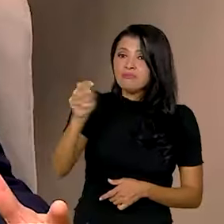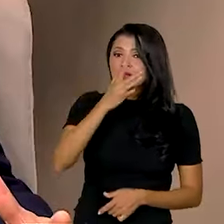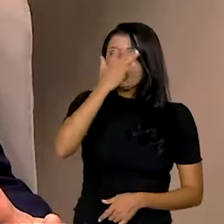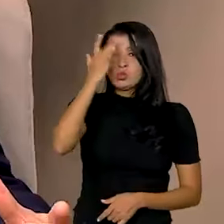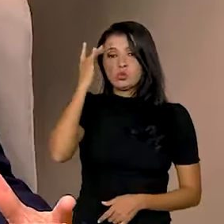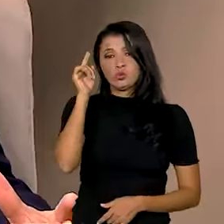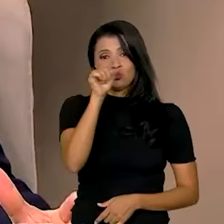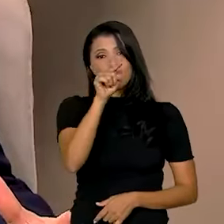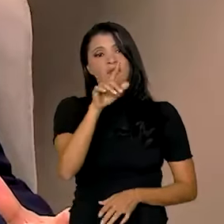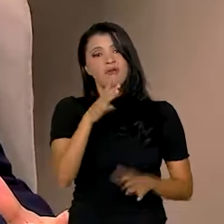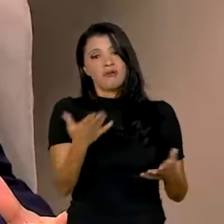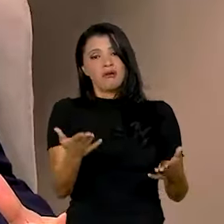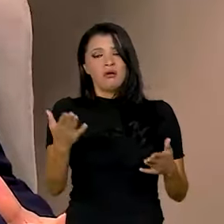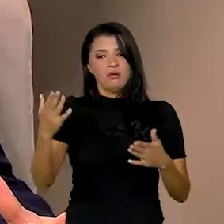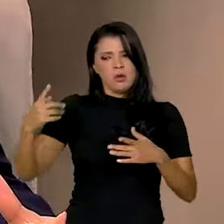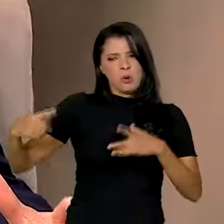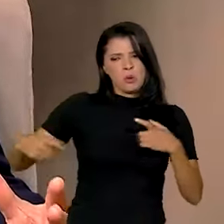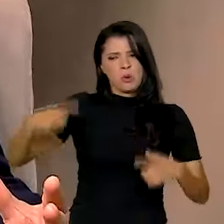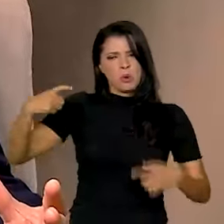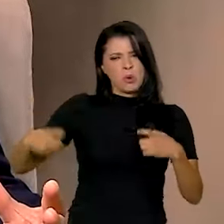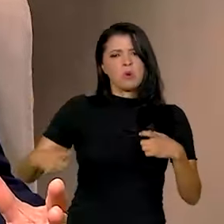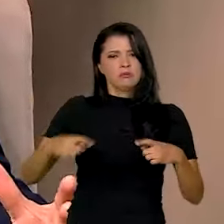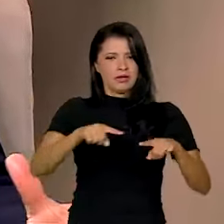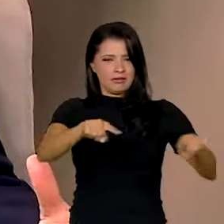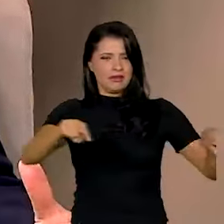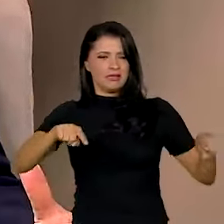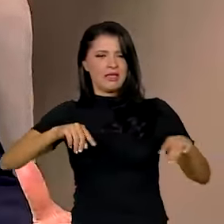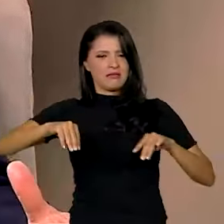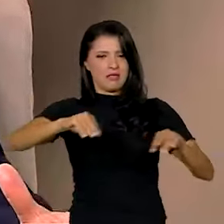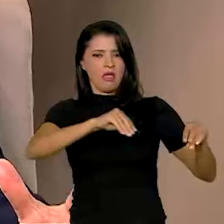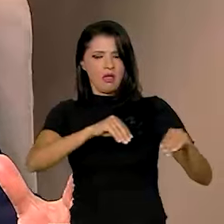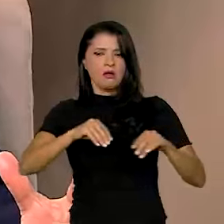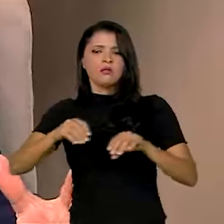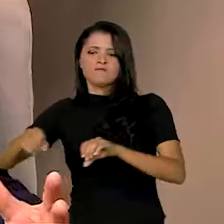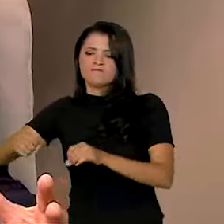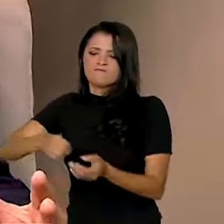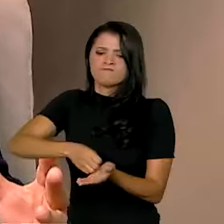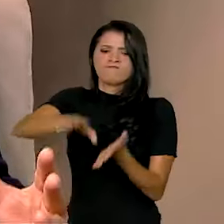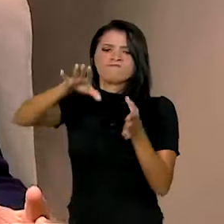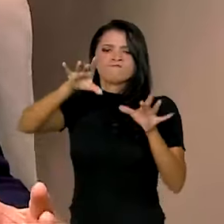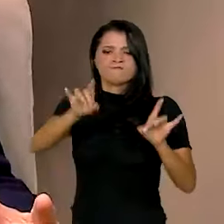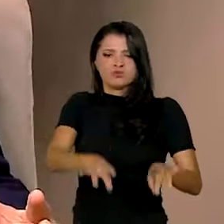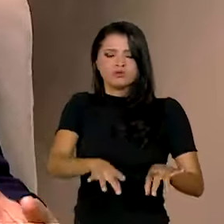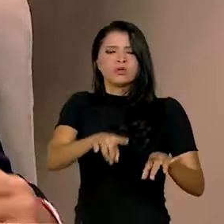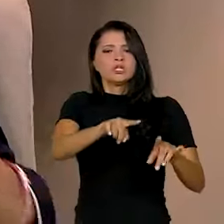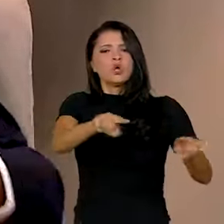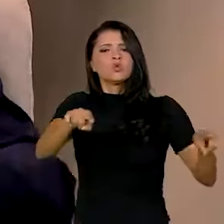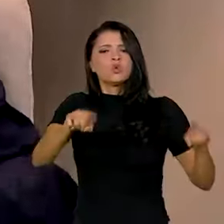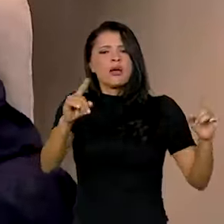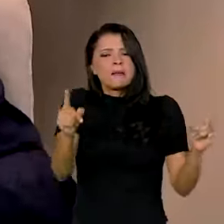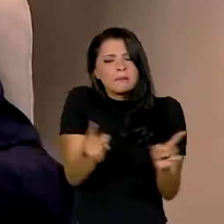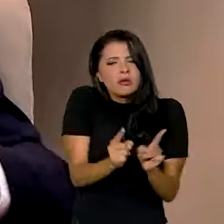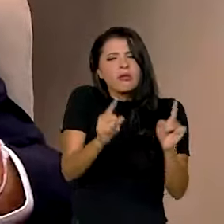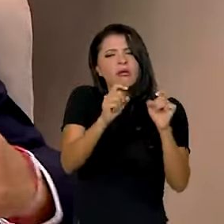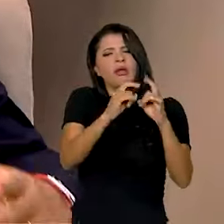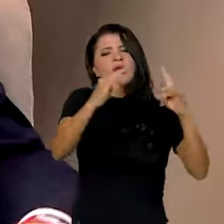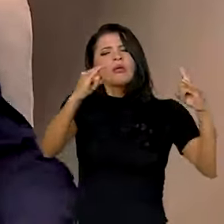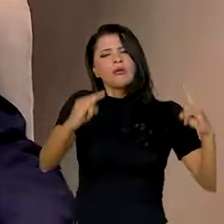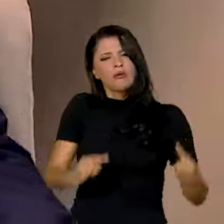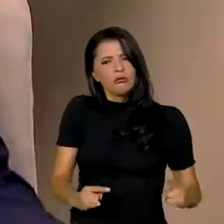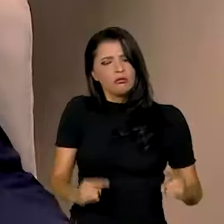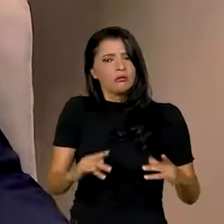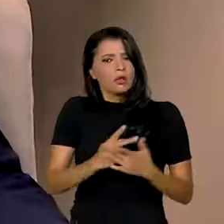e que num conflito fundiário, eles foram despejados e estão num pequeno acampamento. E o que